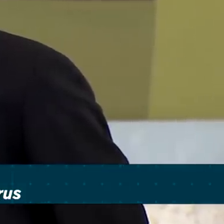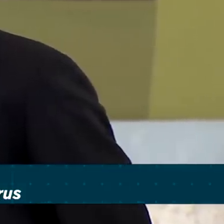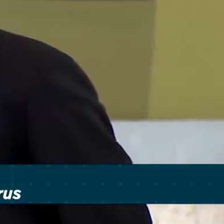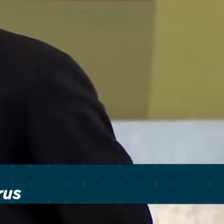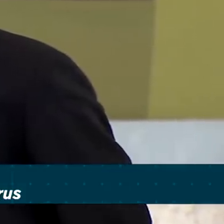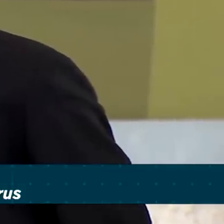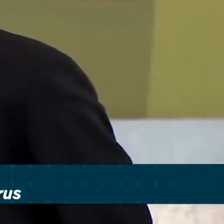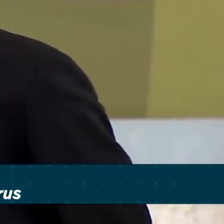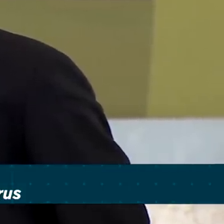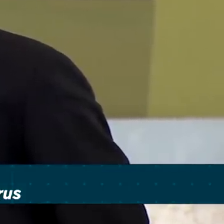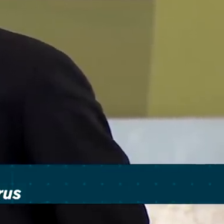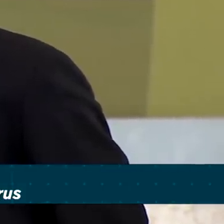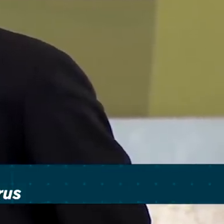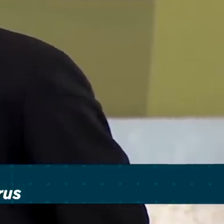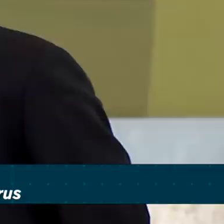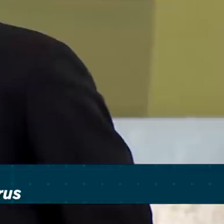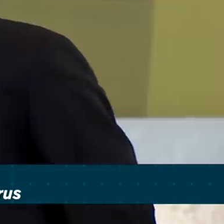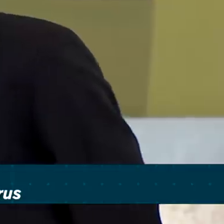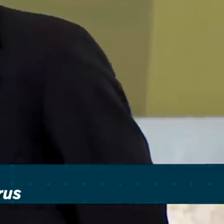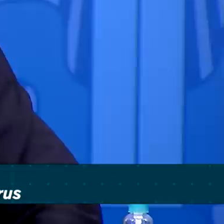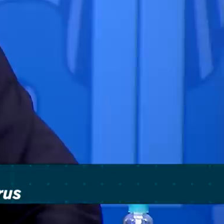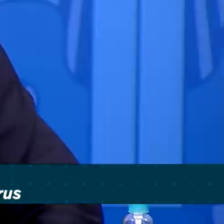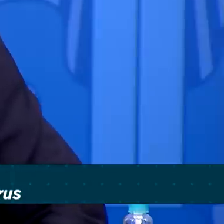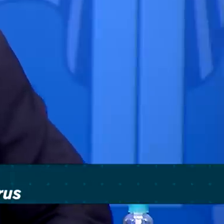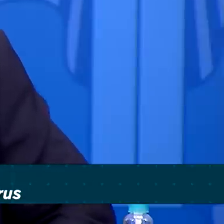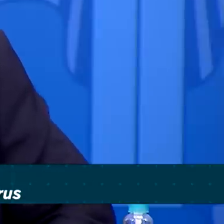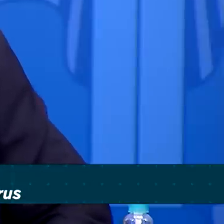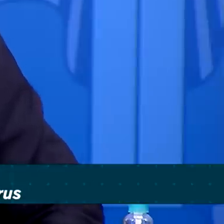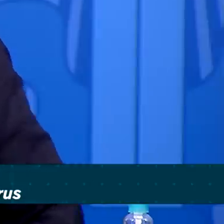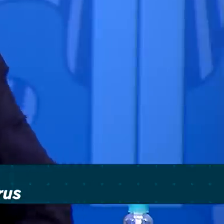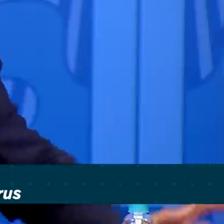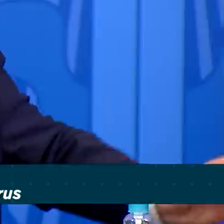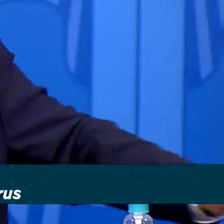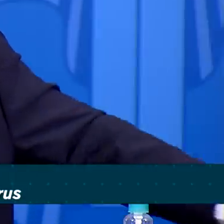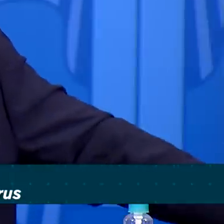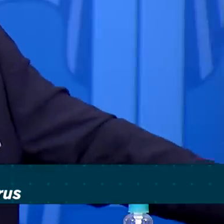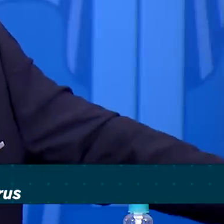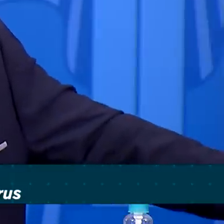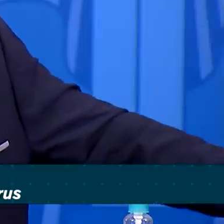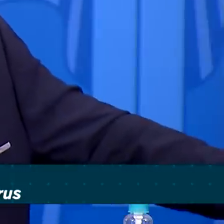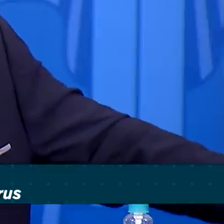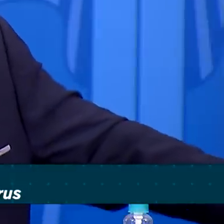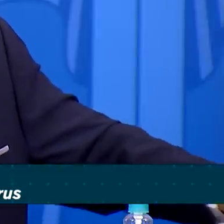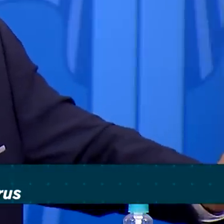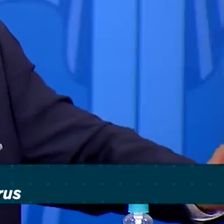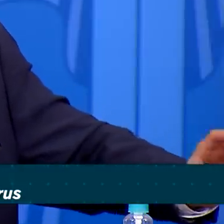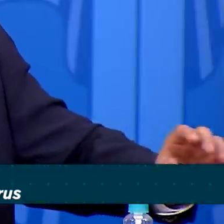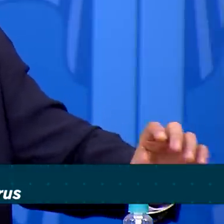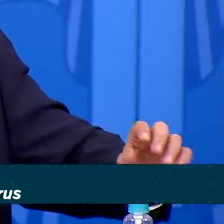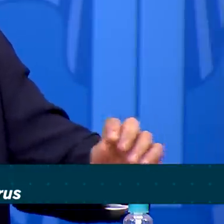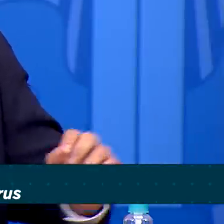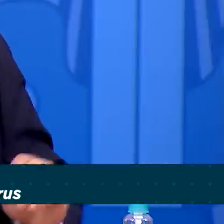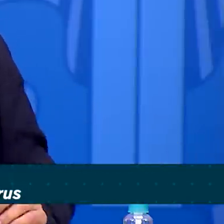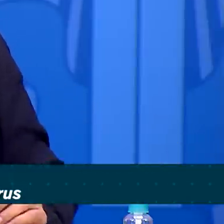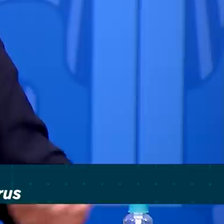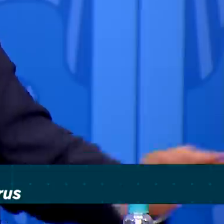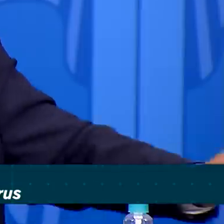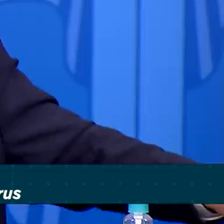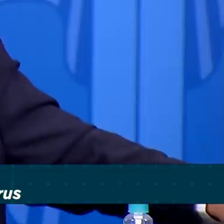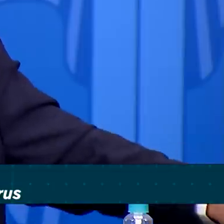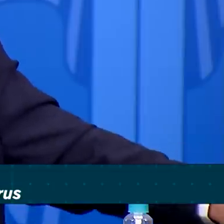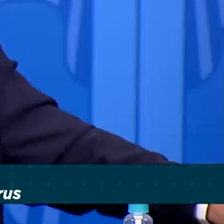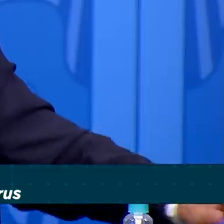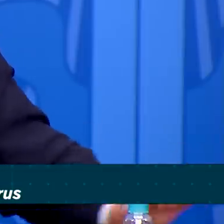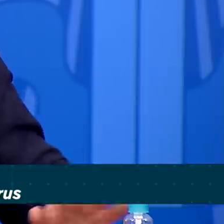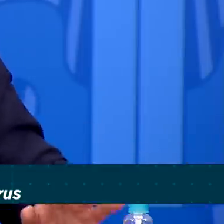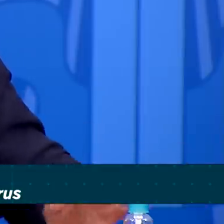se vai ter um grupo de controle, como é que vai ser? Posso, aliás, ele pode. Eu poderia até falar aqui um pouco, mas eu vou